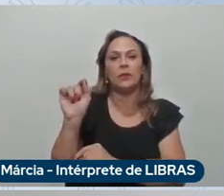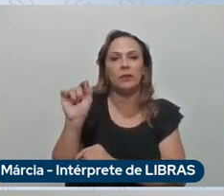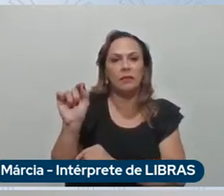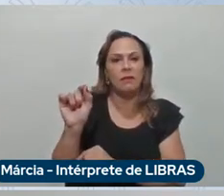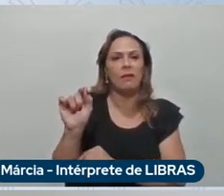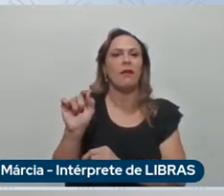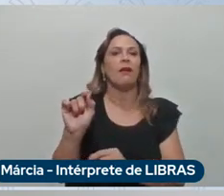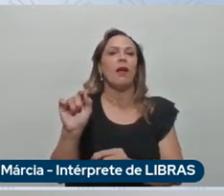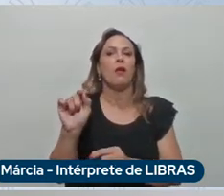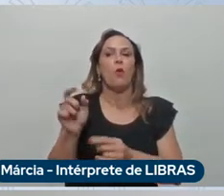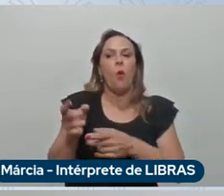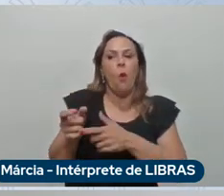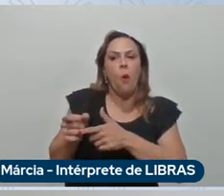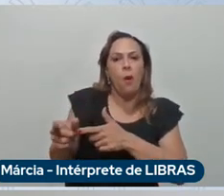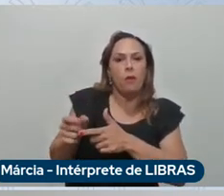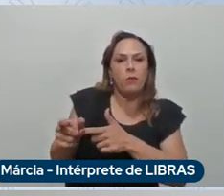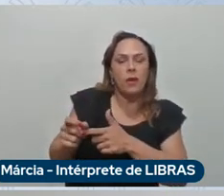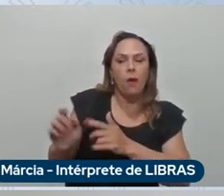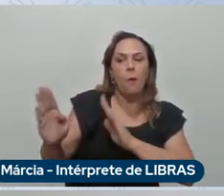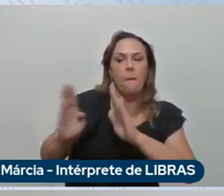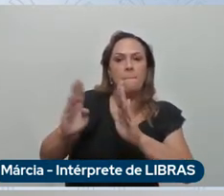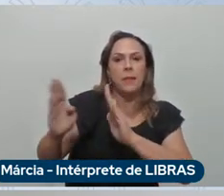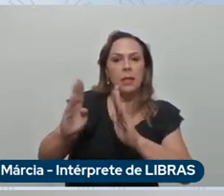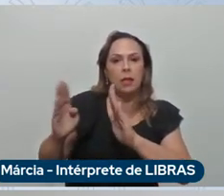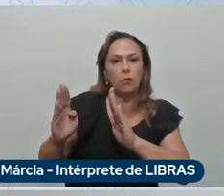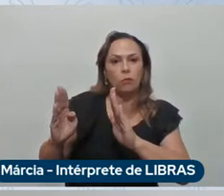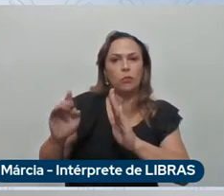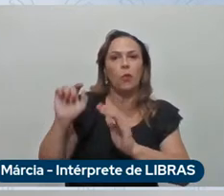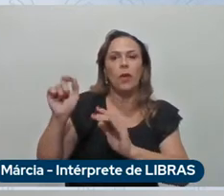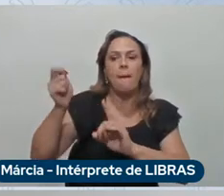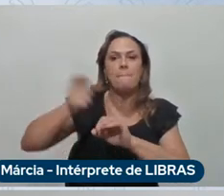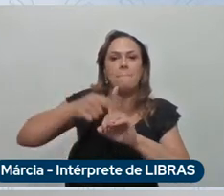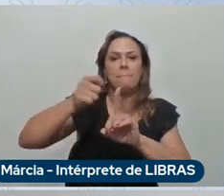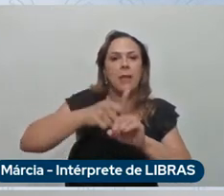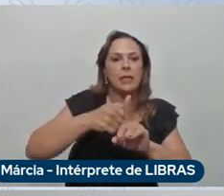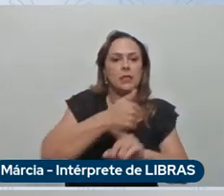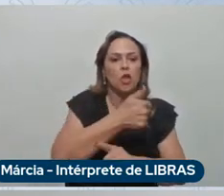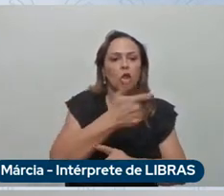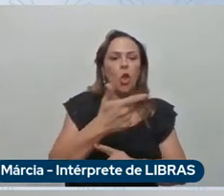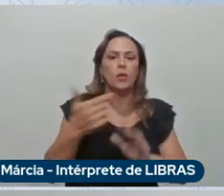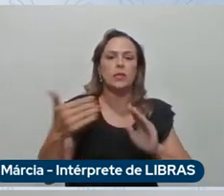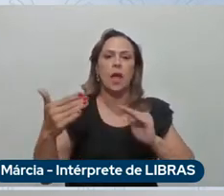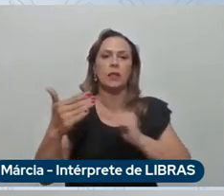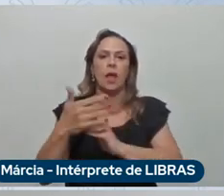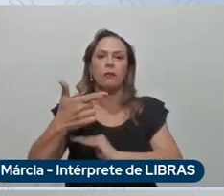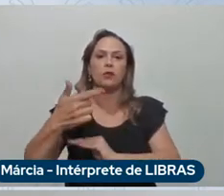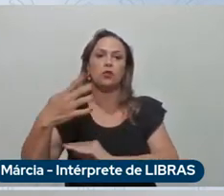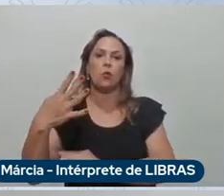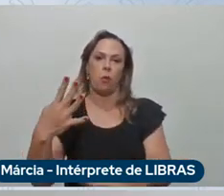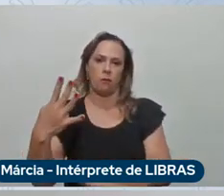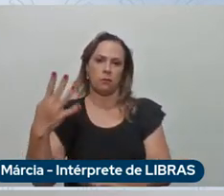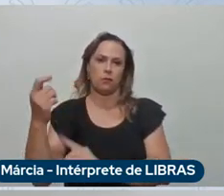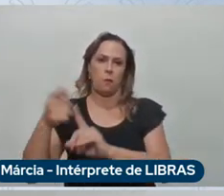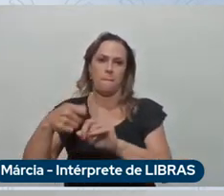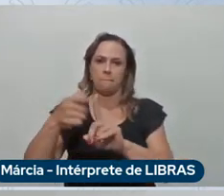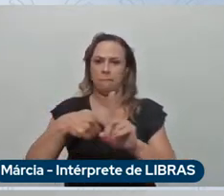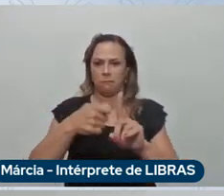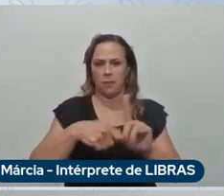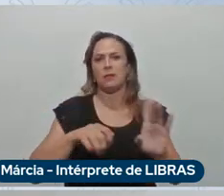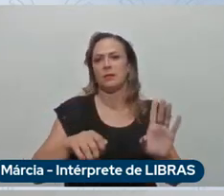o aluguel durante o período de 12 a 24 meses através de subscrições outras formas de pagamento são